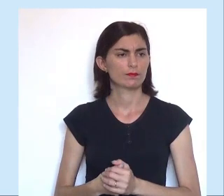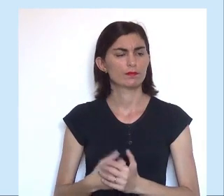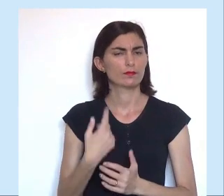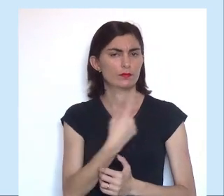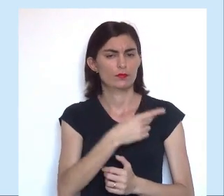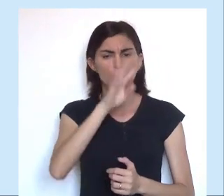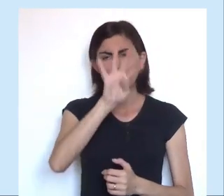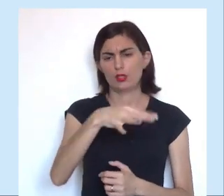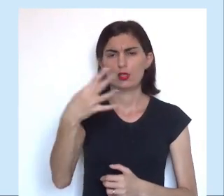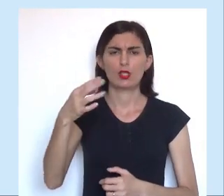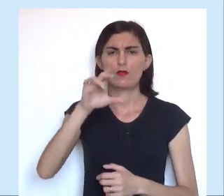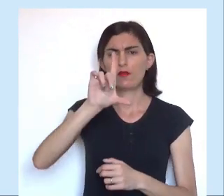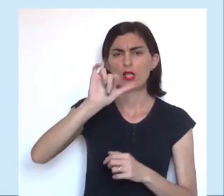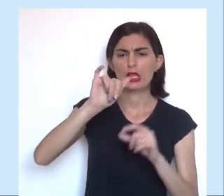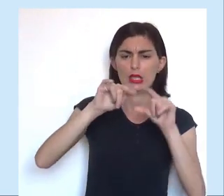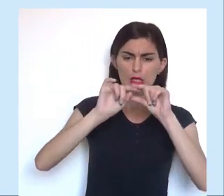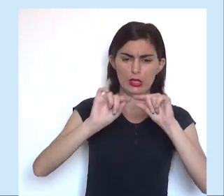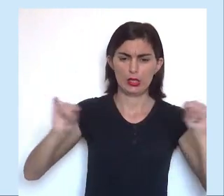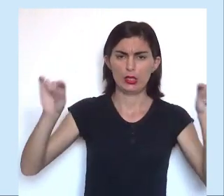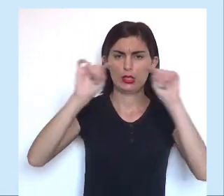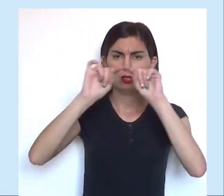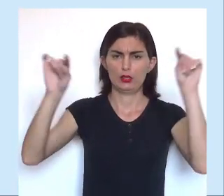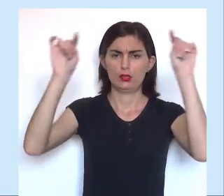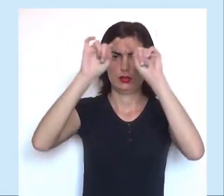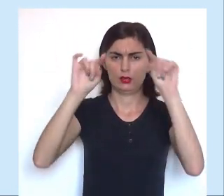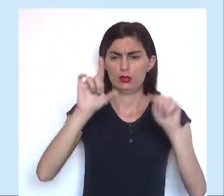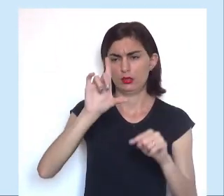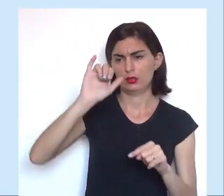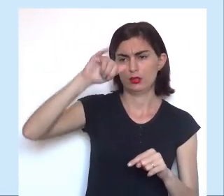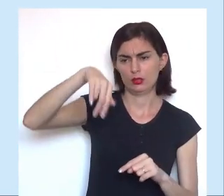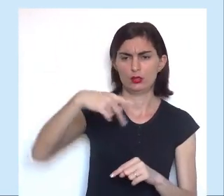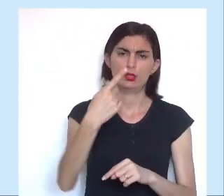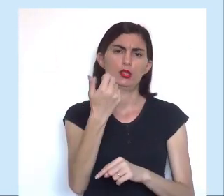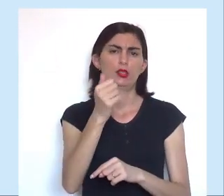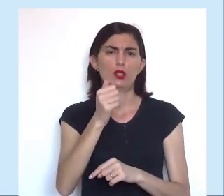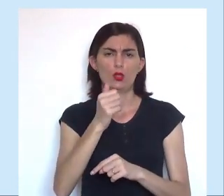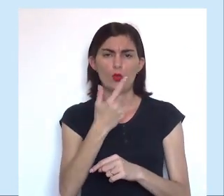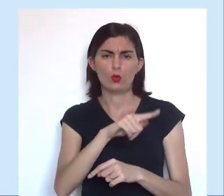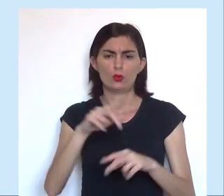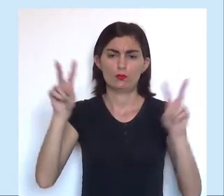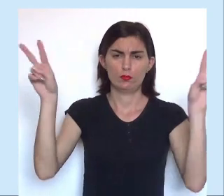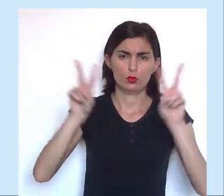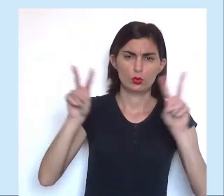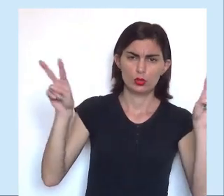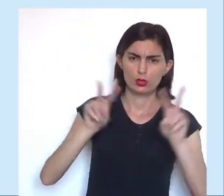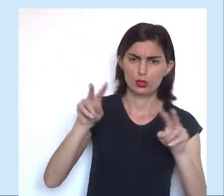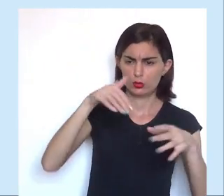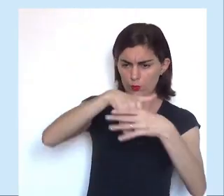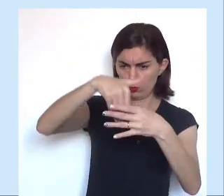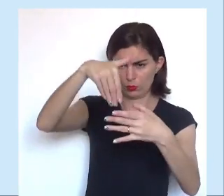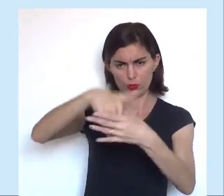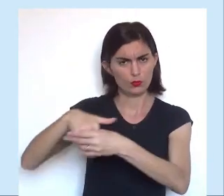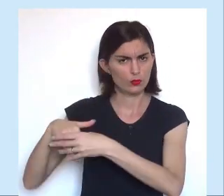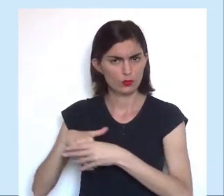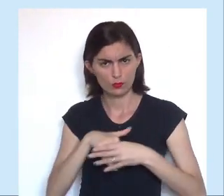gráfico de linha, certo? Onde, na época de eleição,